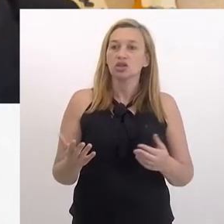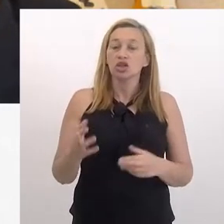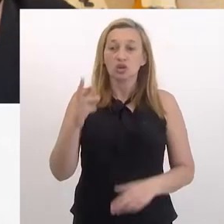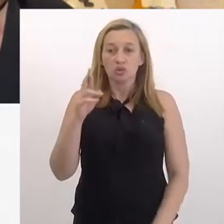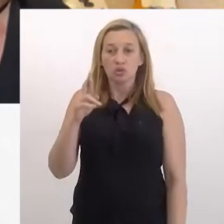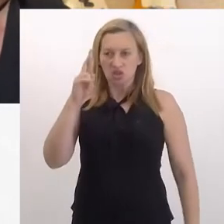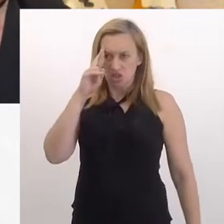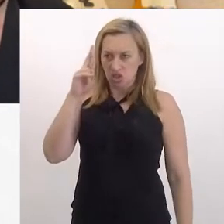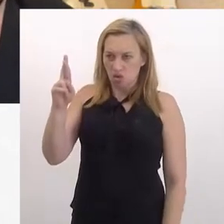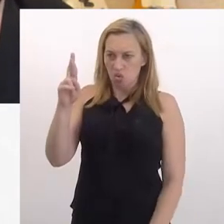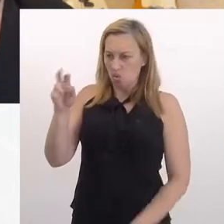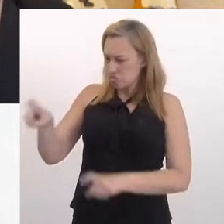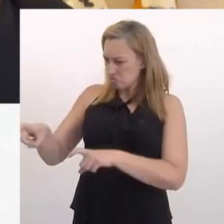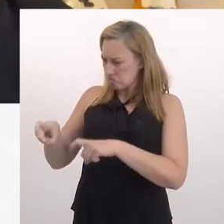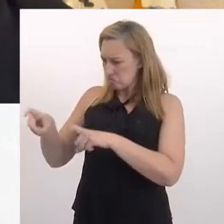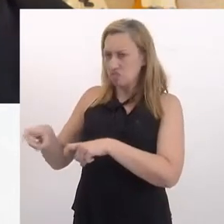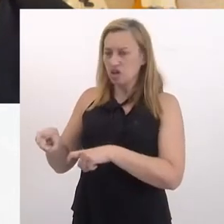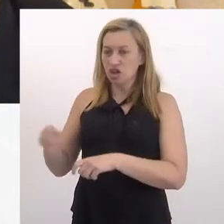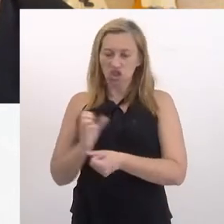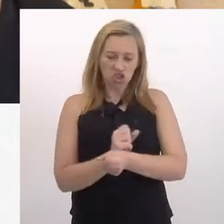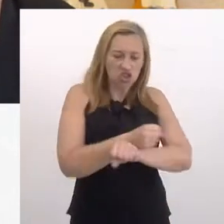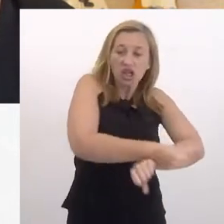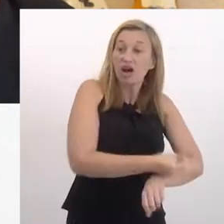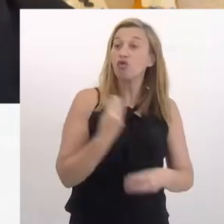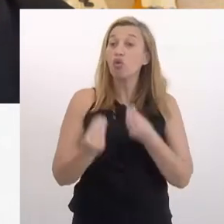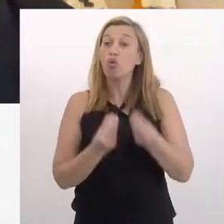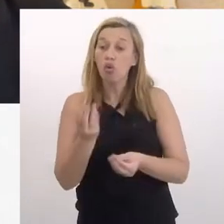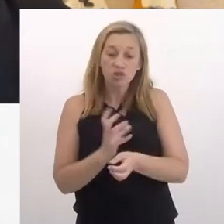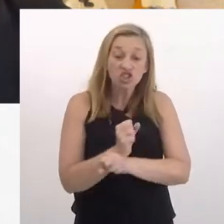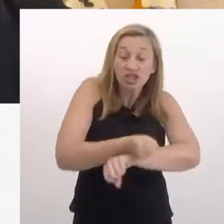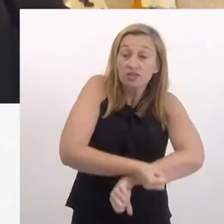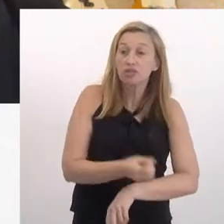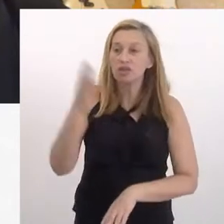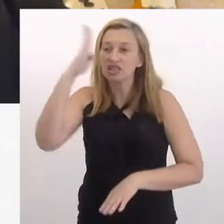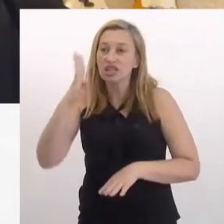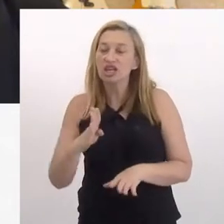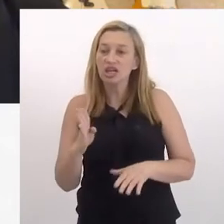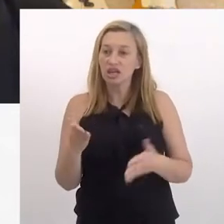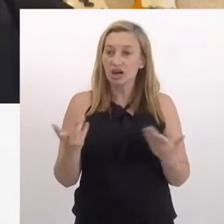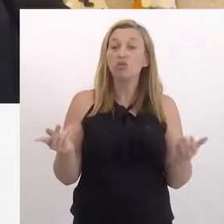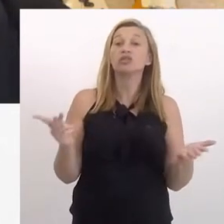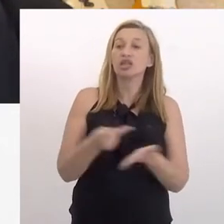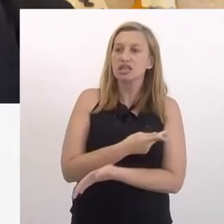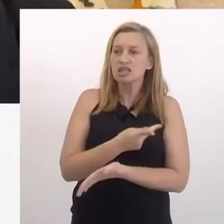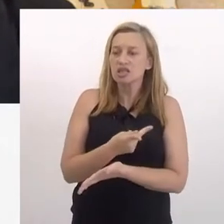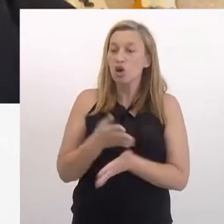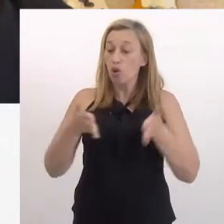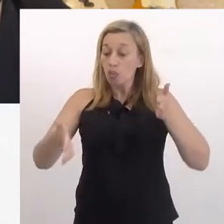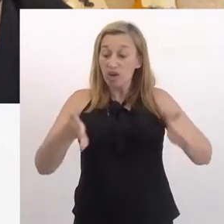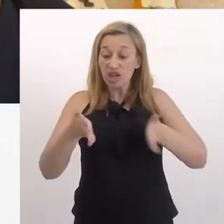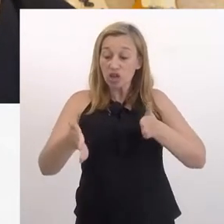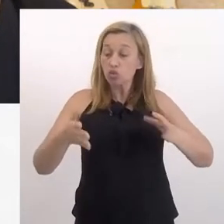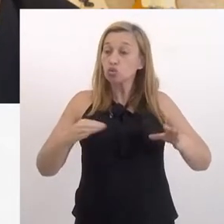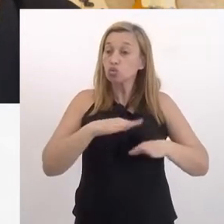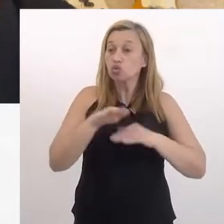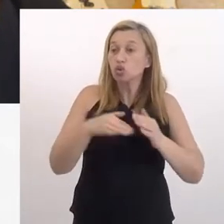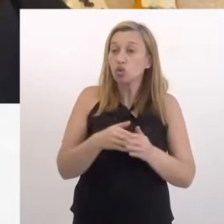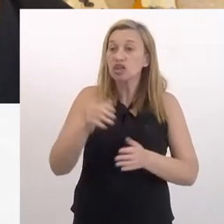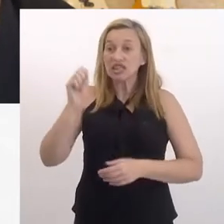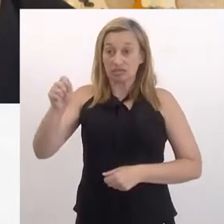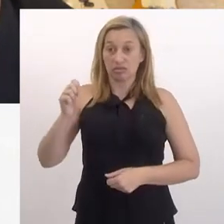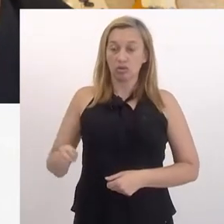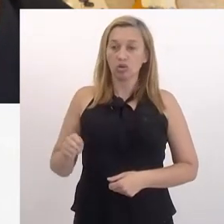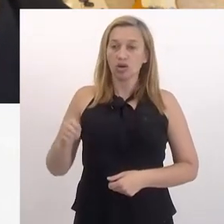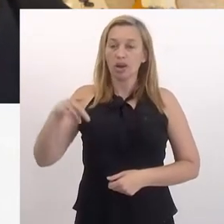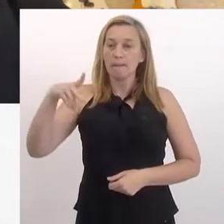os senhores de engenho, os escravos, como é que foi a escravidão brasileira, como é que foi todo o período também